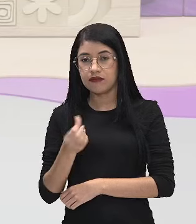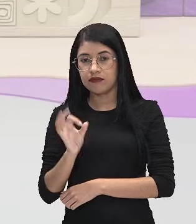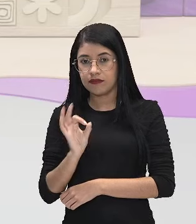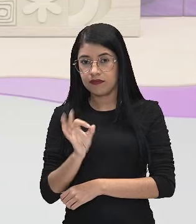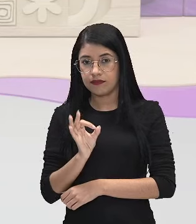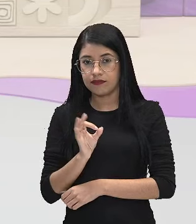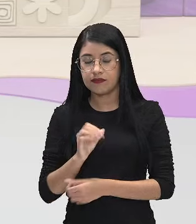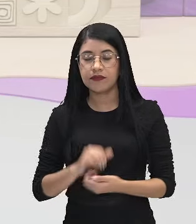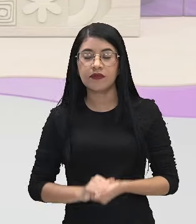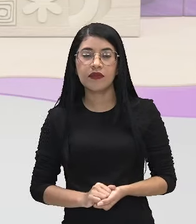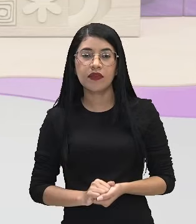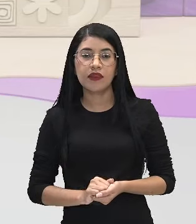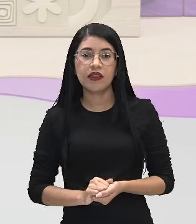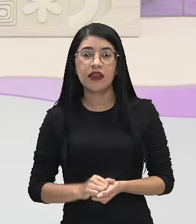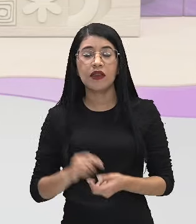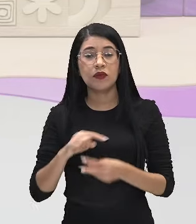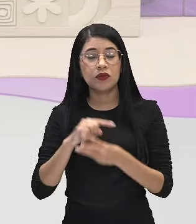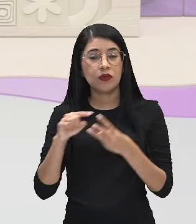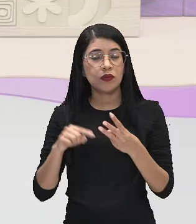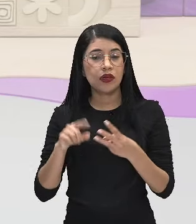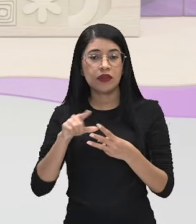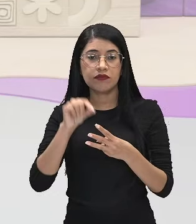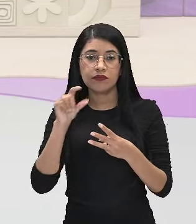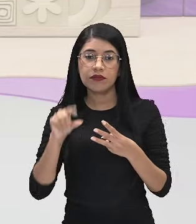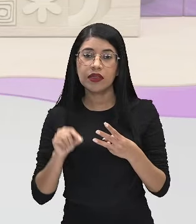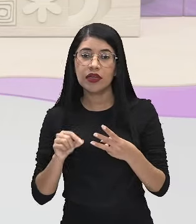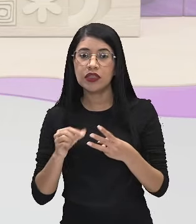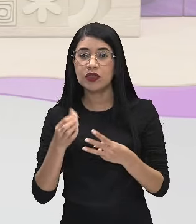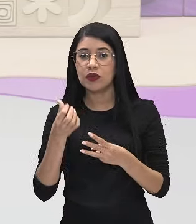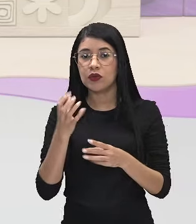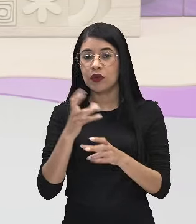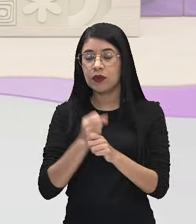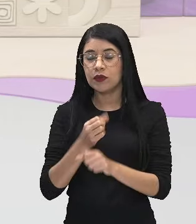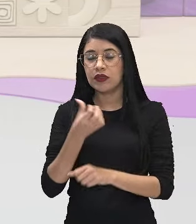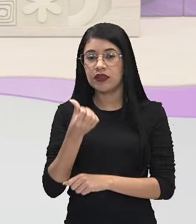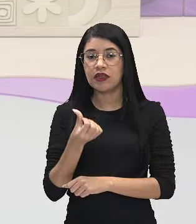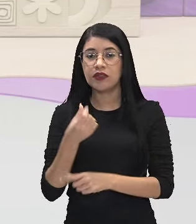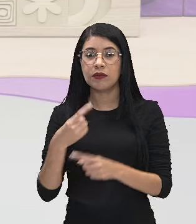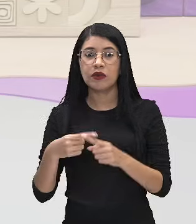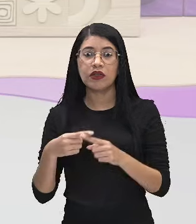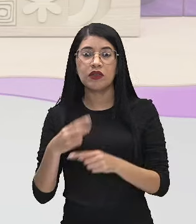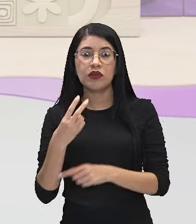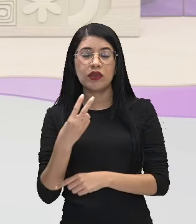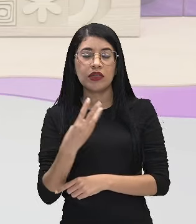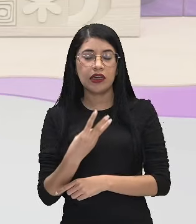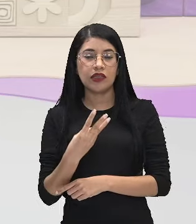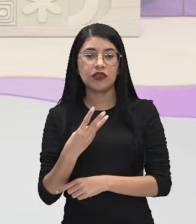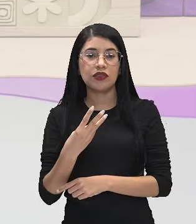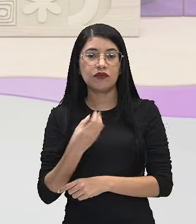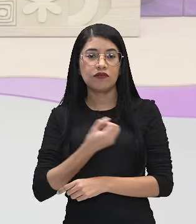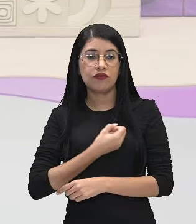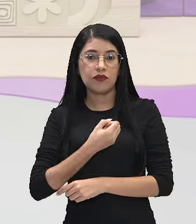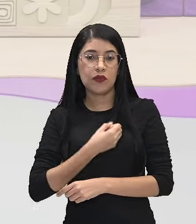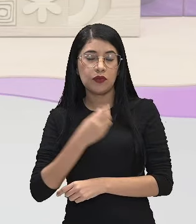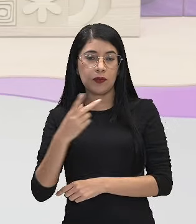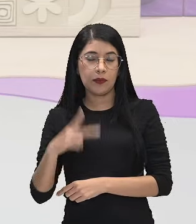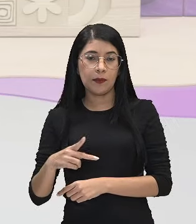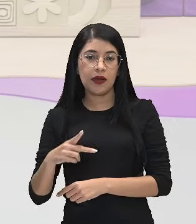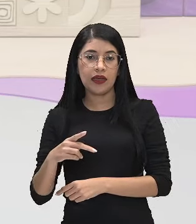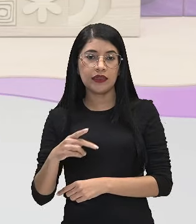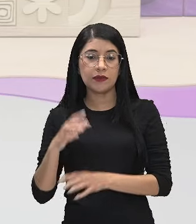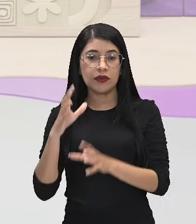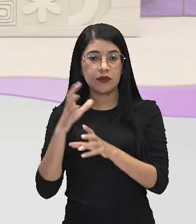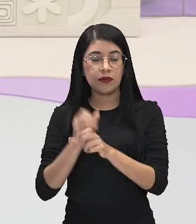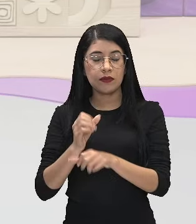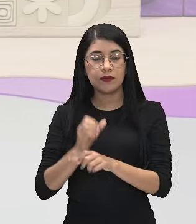né? Então, a minha opção é 3 em 6, porque são 3 pares e o total do espaço amostral é de 6, né? Então,